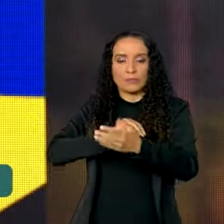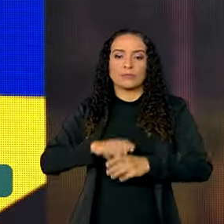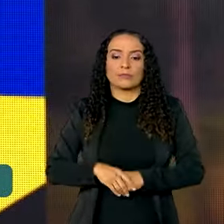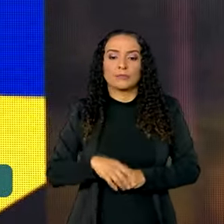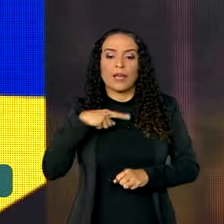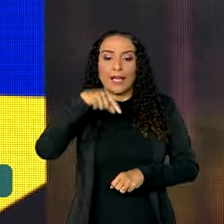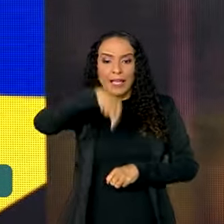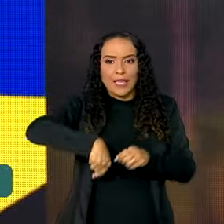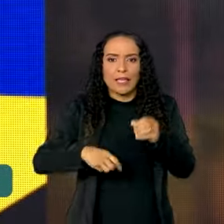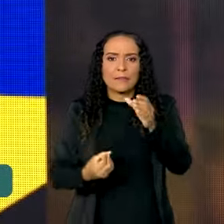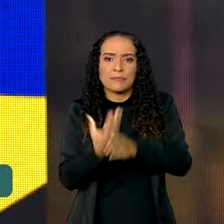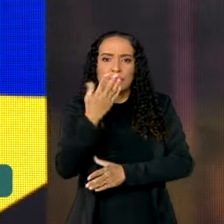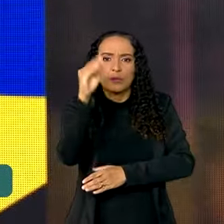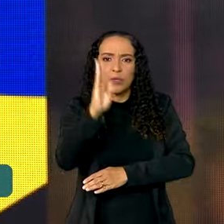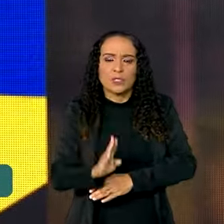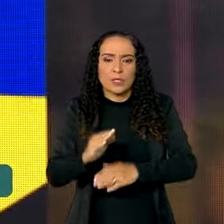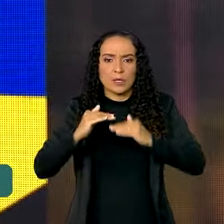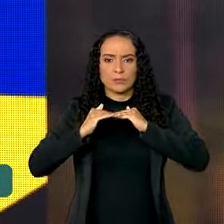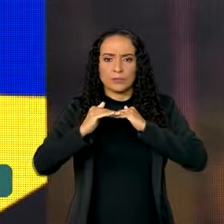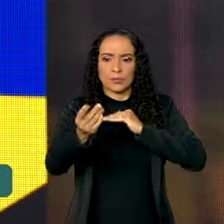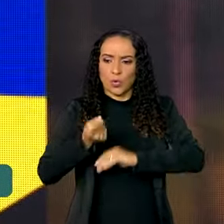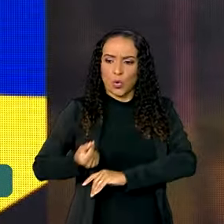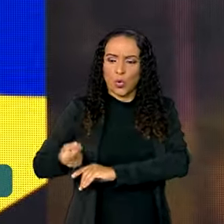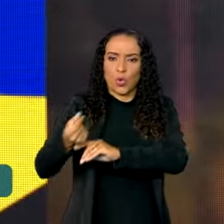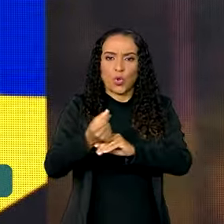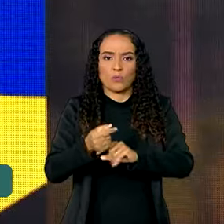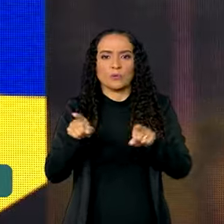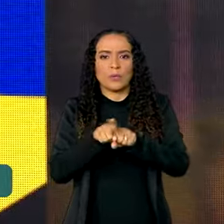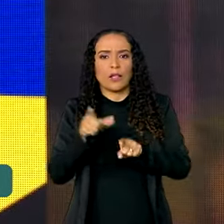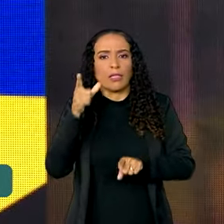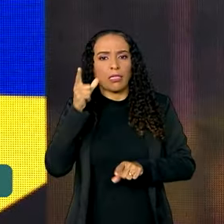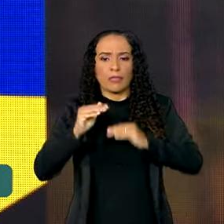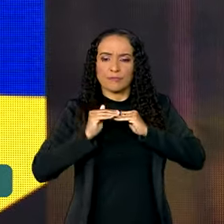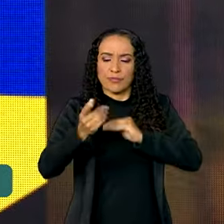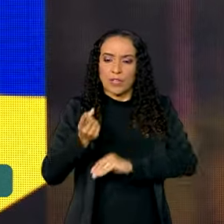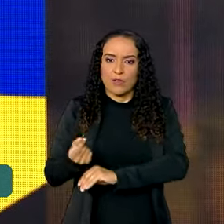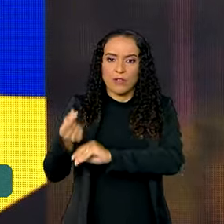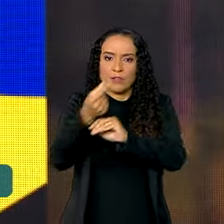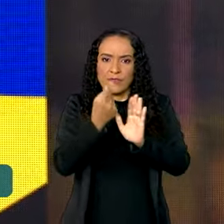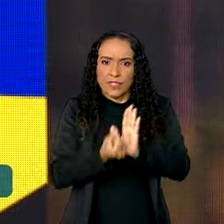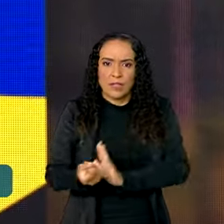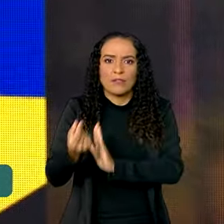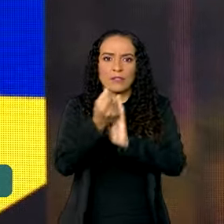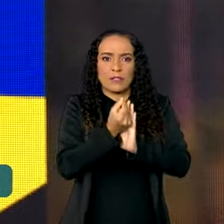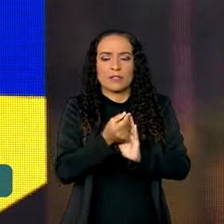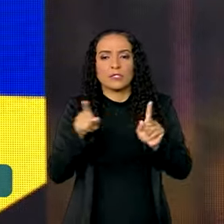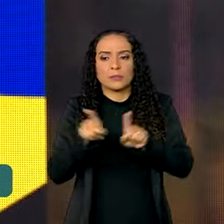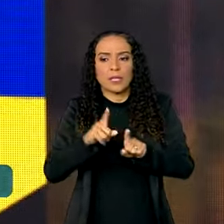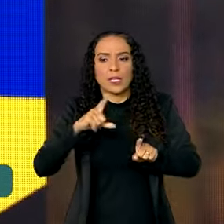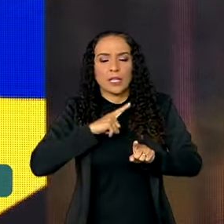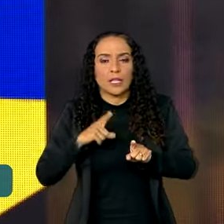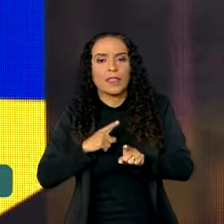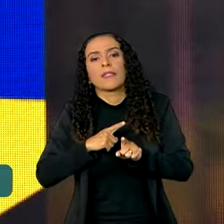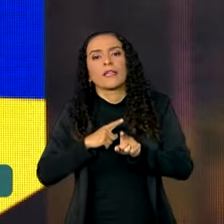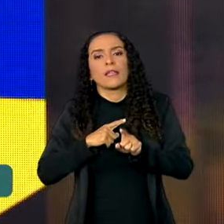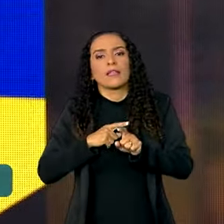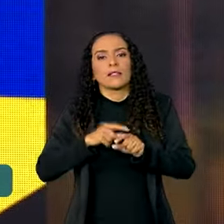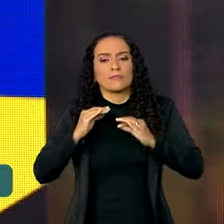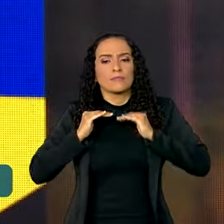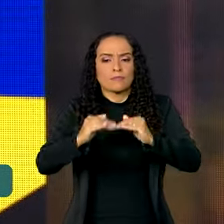criar nesse país estabilidade econômica, eu quero ter estabilidade fiscal, eu quero ter estabilidade